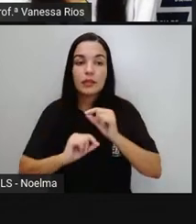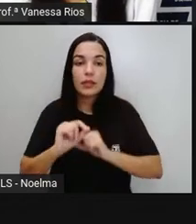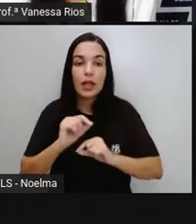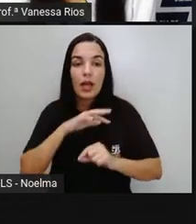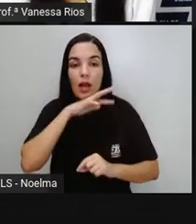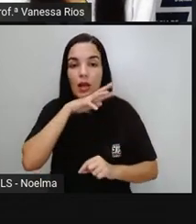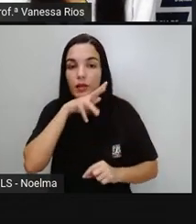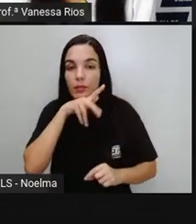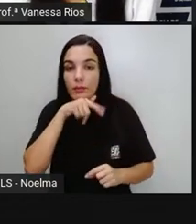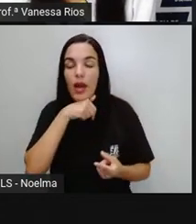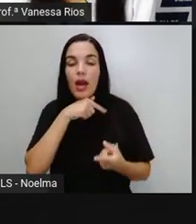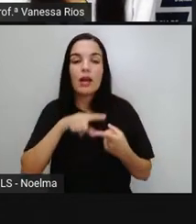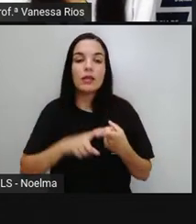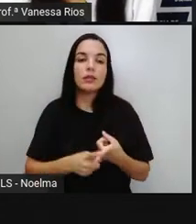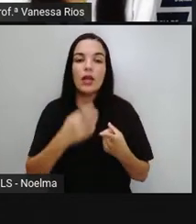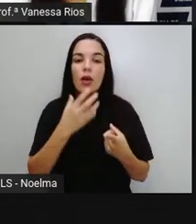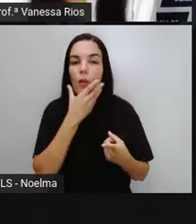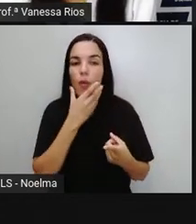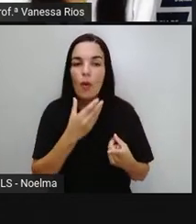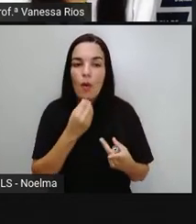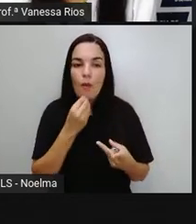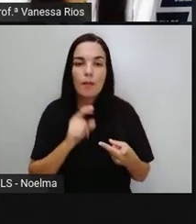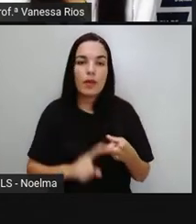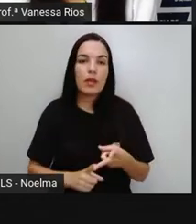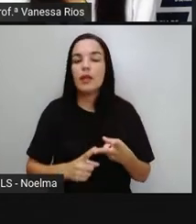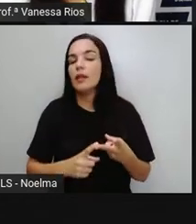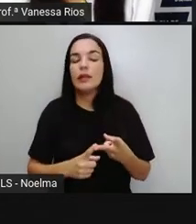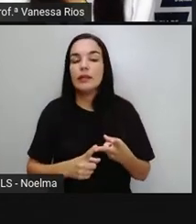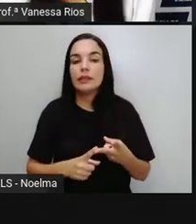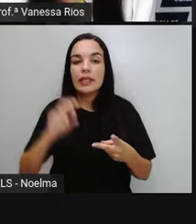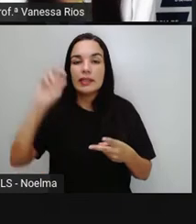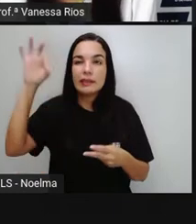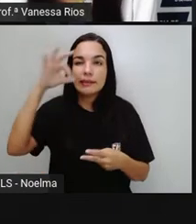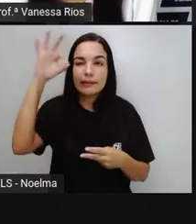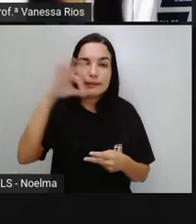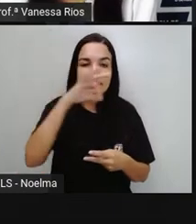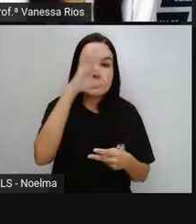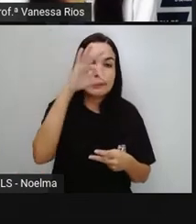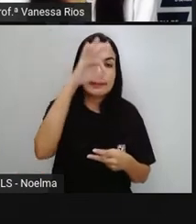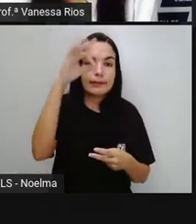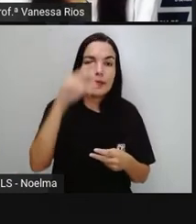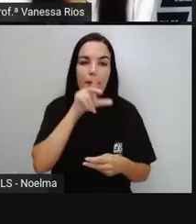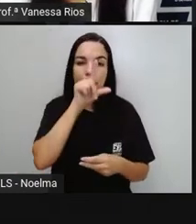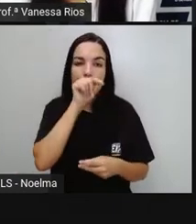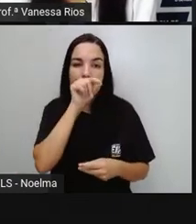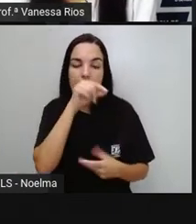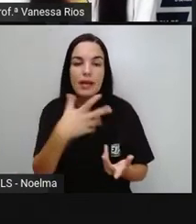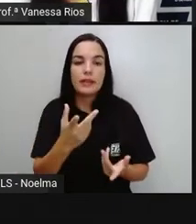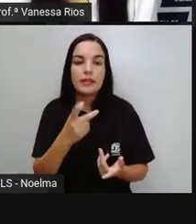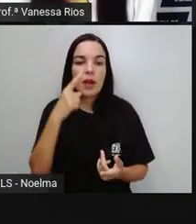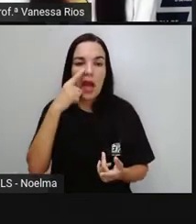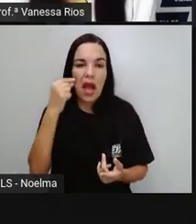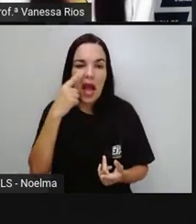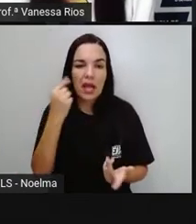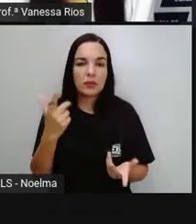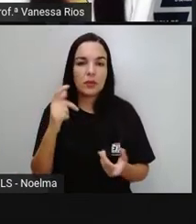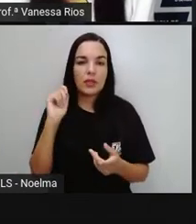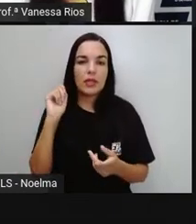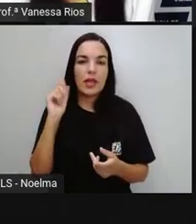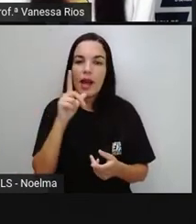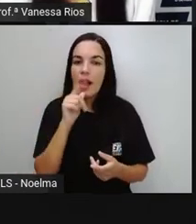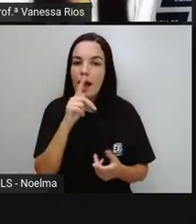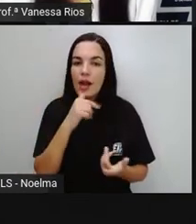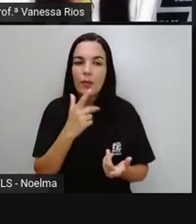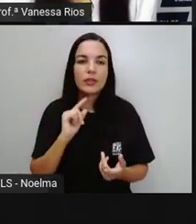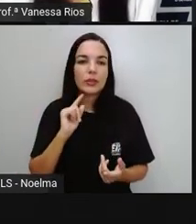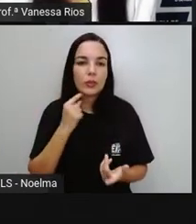Insetos Pássaros Ratos Pescados Água Contaminada Utensílios E matérias Primas